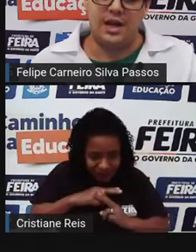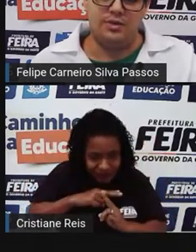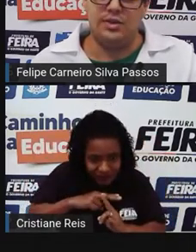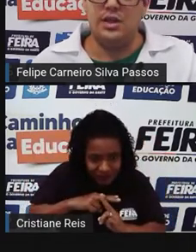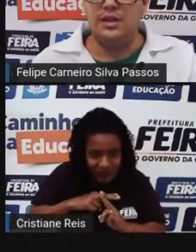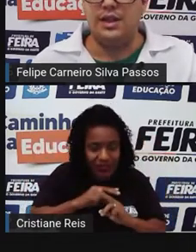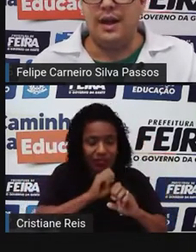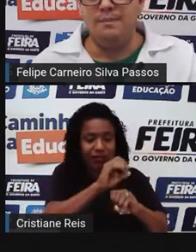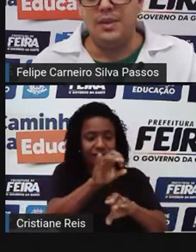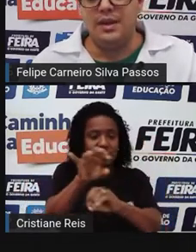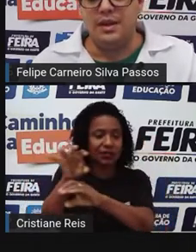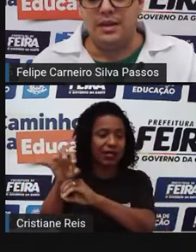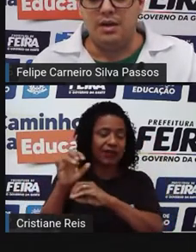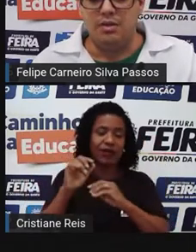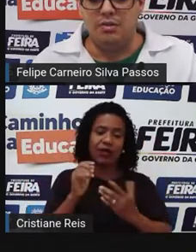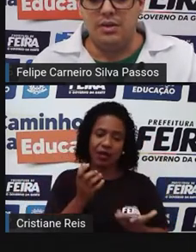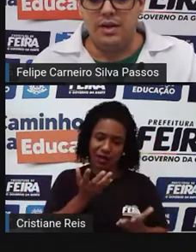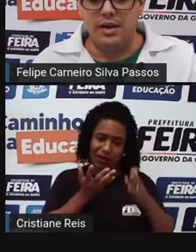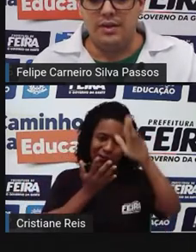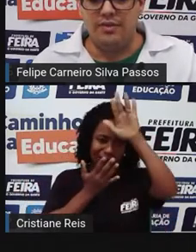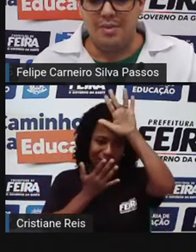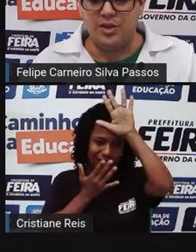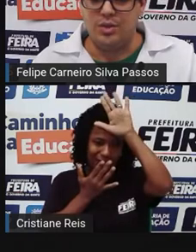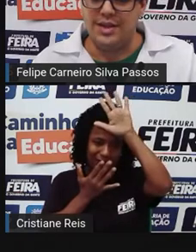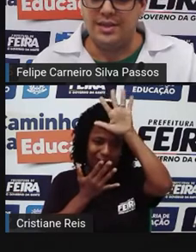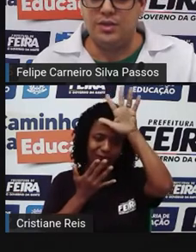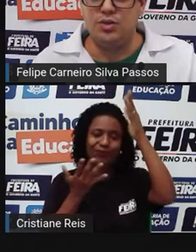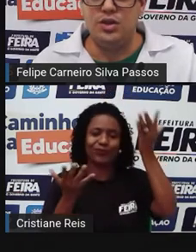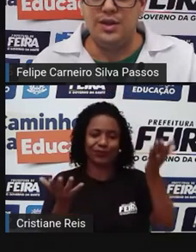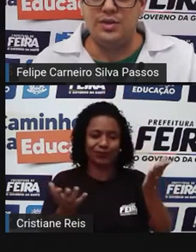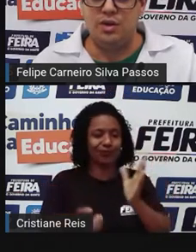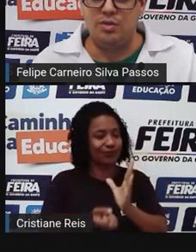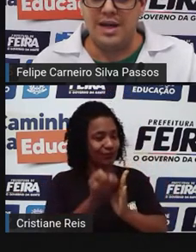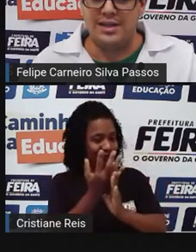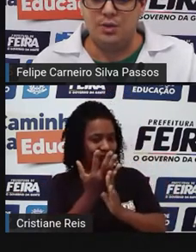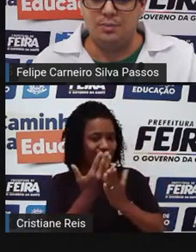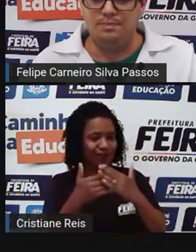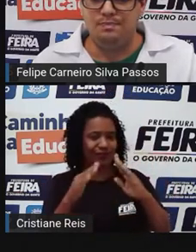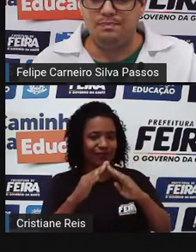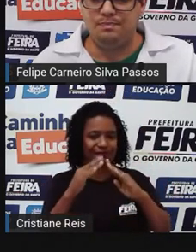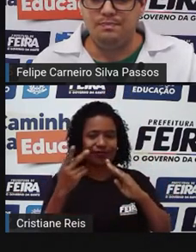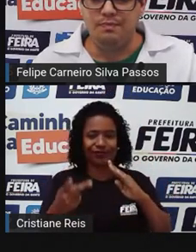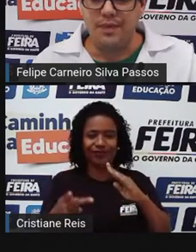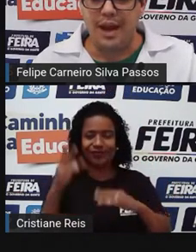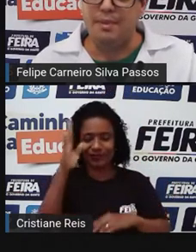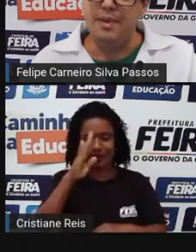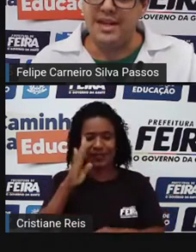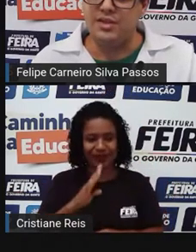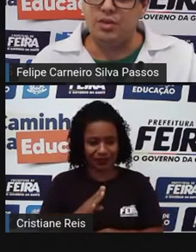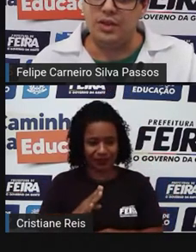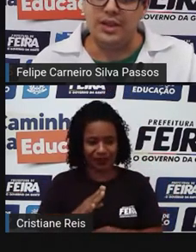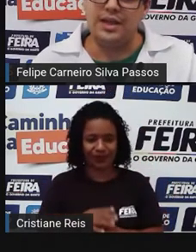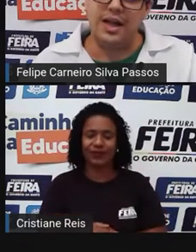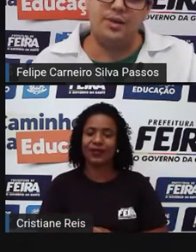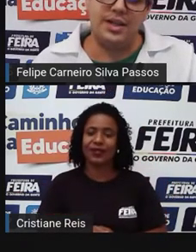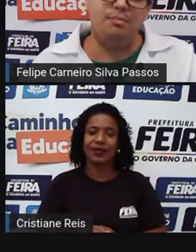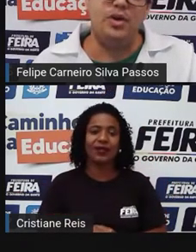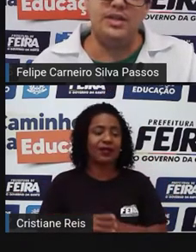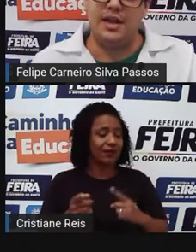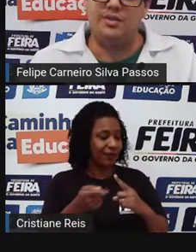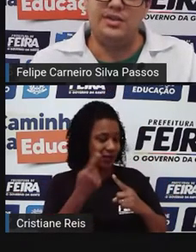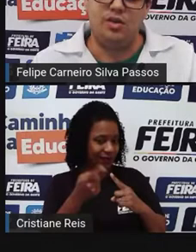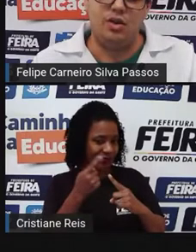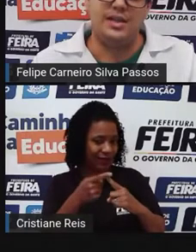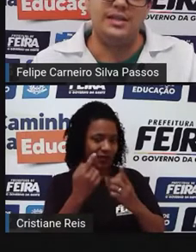originários, tá? Então, foi mais ou menos assim que surgiu a escola no Brasil. A primeira escola, Claro que